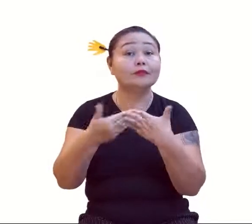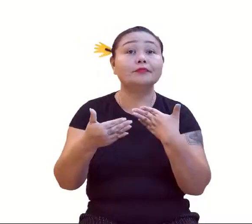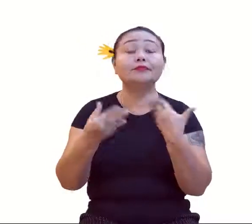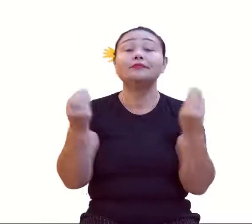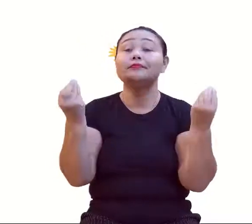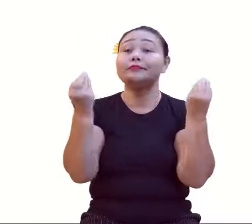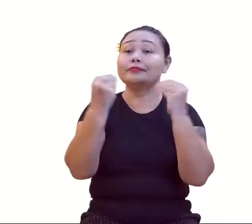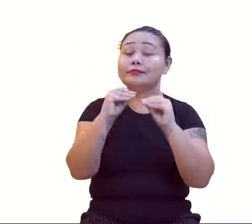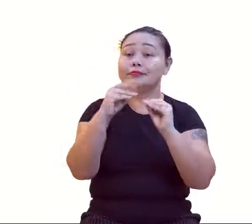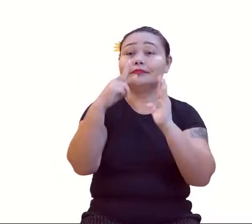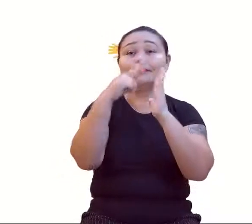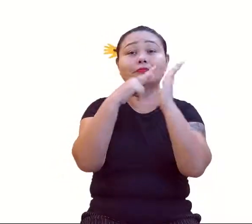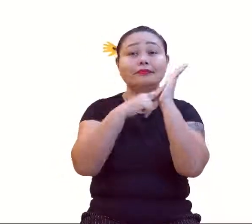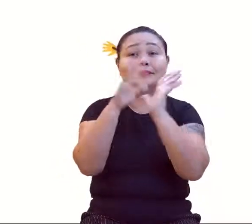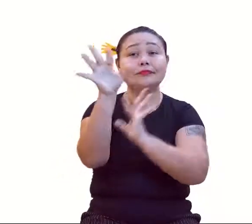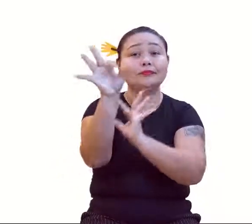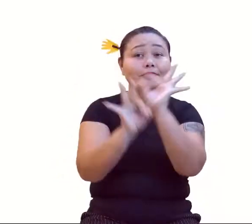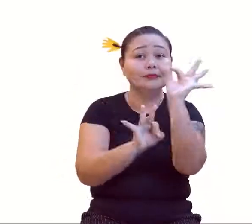formação,